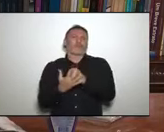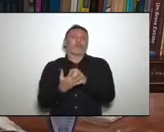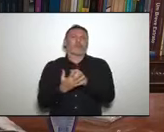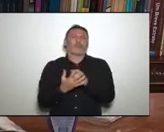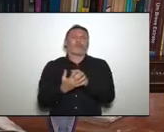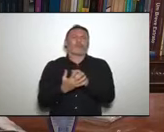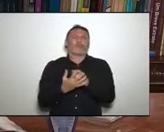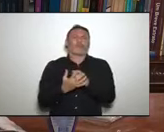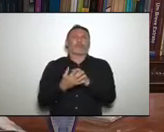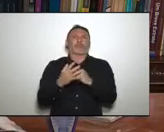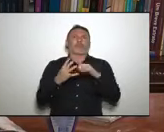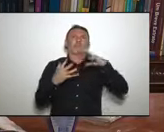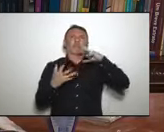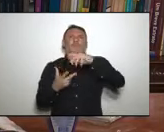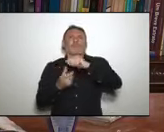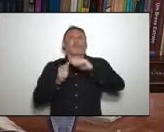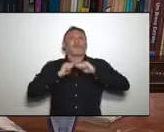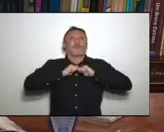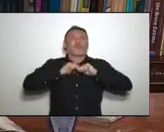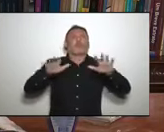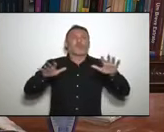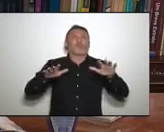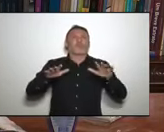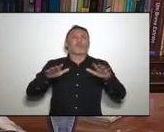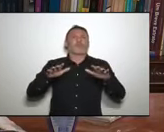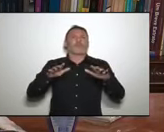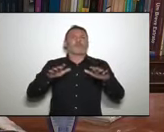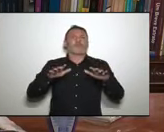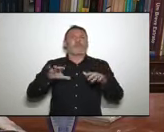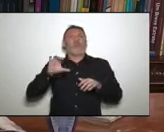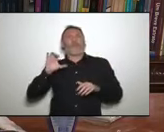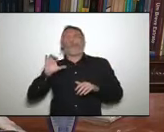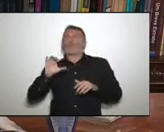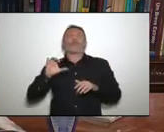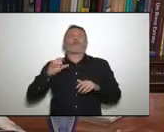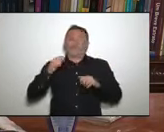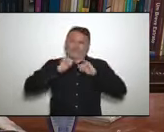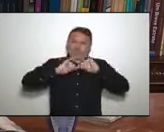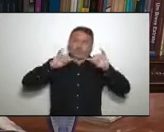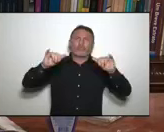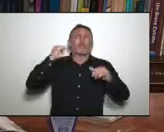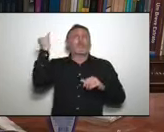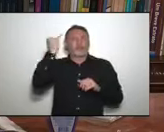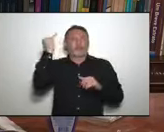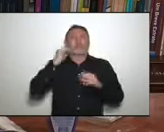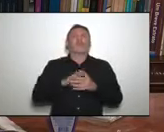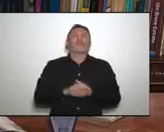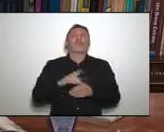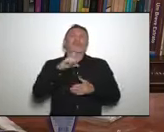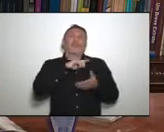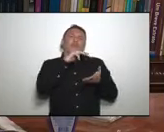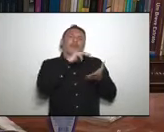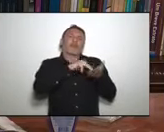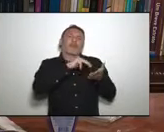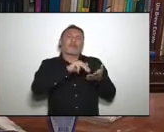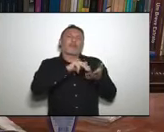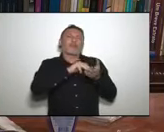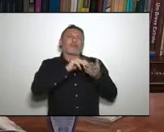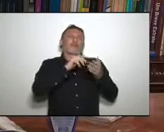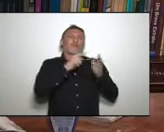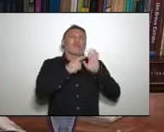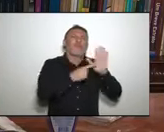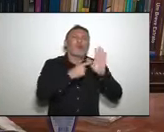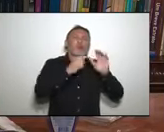a pandemia, o COVID-19, o secretário Edmar Camata da Transparência, o secretário Nézio da Saúde, estão